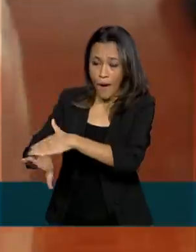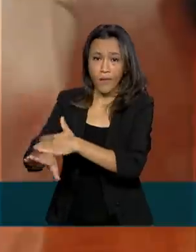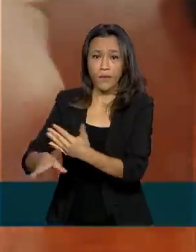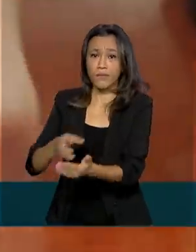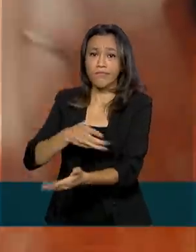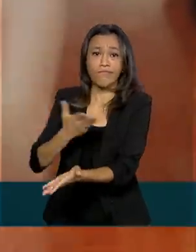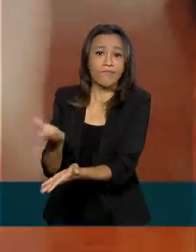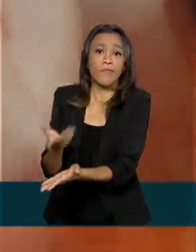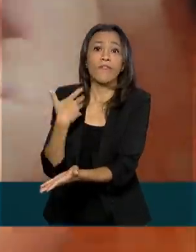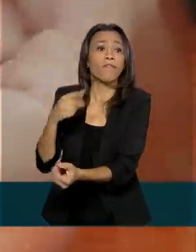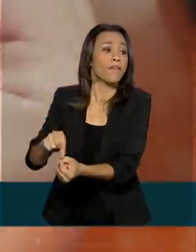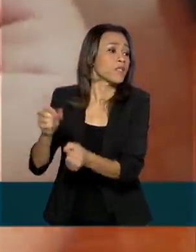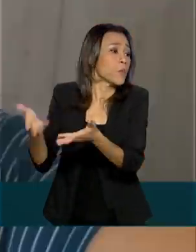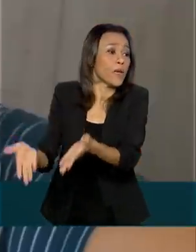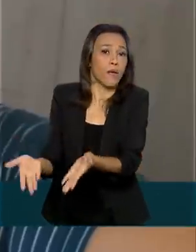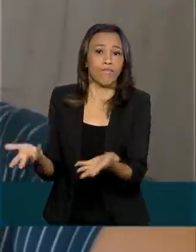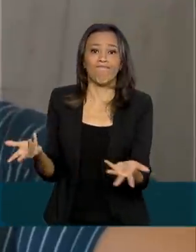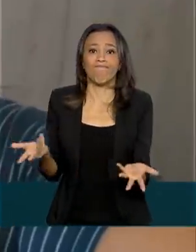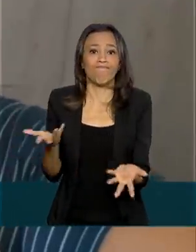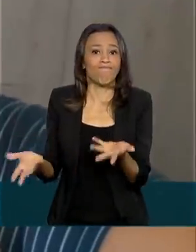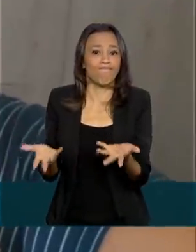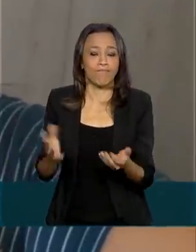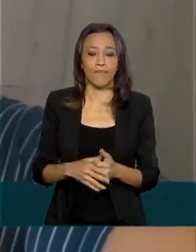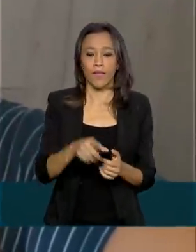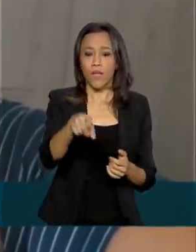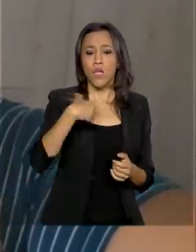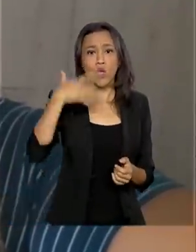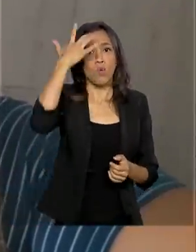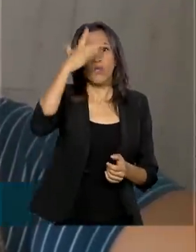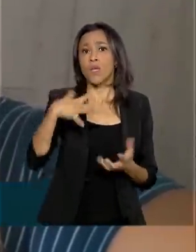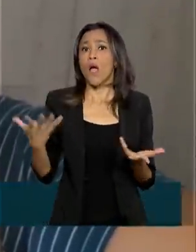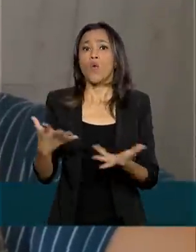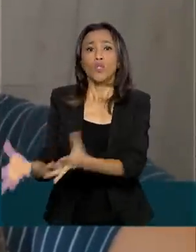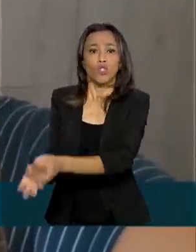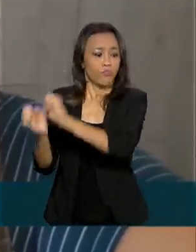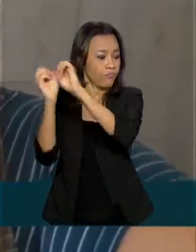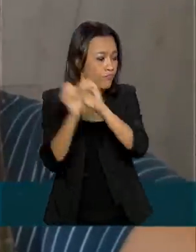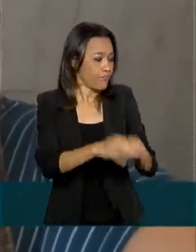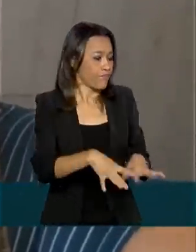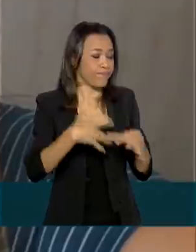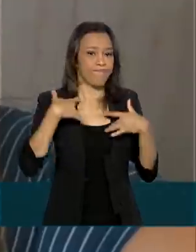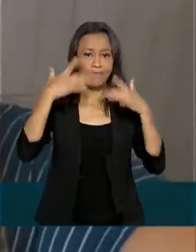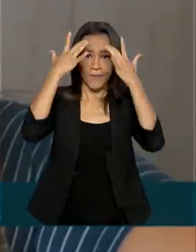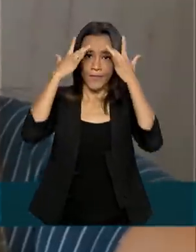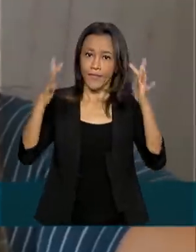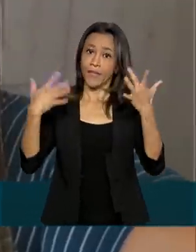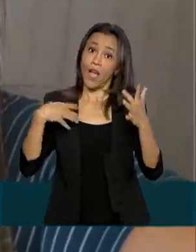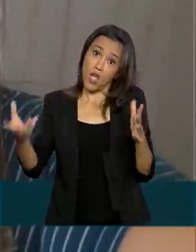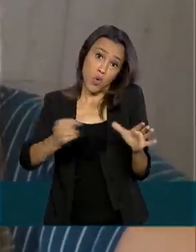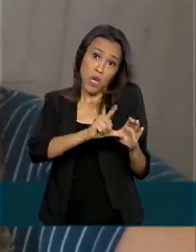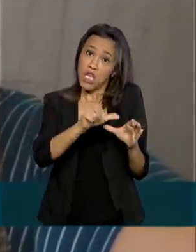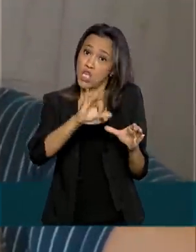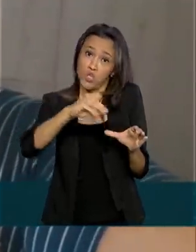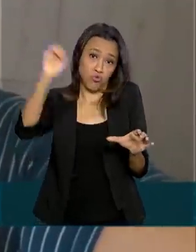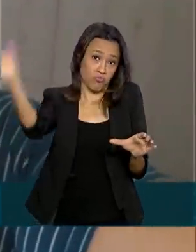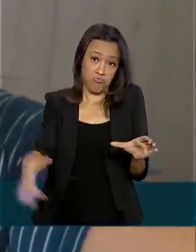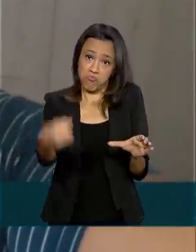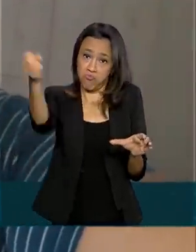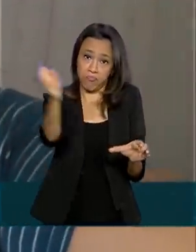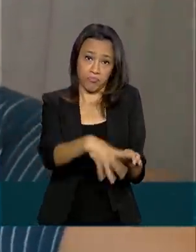não sabe o que fazer com o material. Eu realmente não sei onde eu tenho que descartar ele e eu acabo descartando no lixo mesmo,